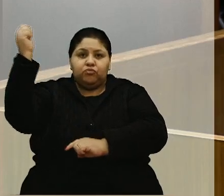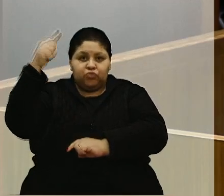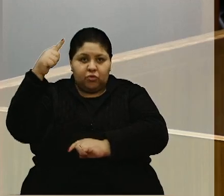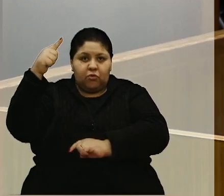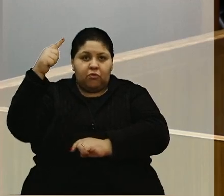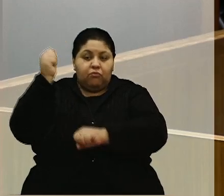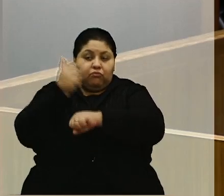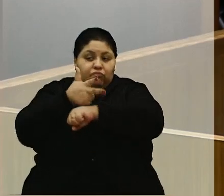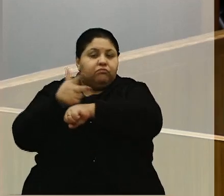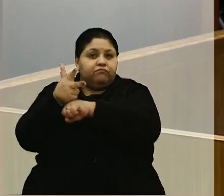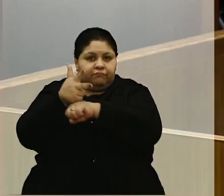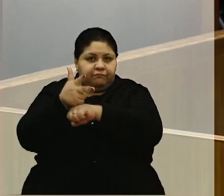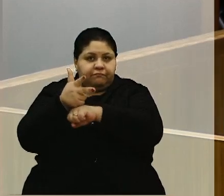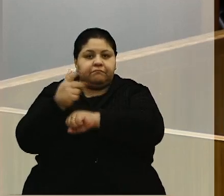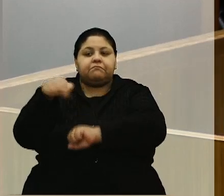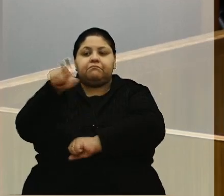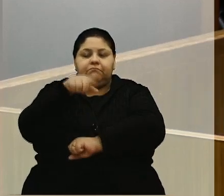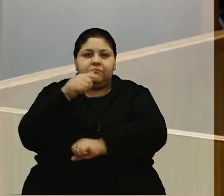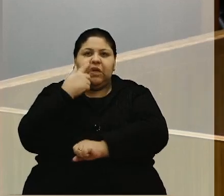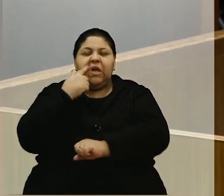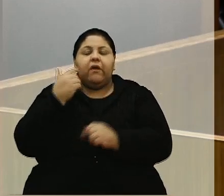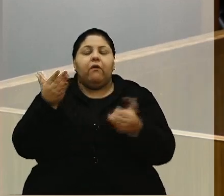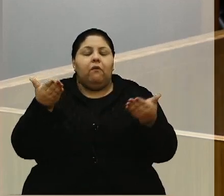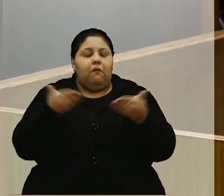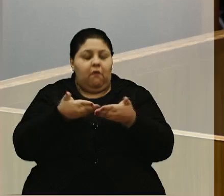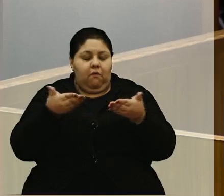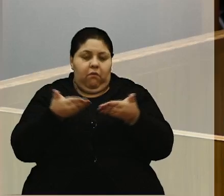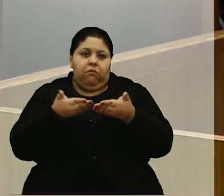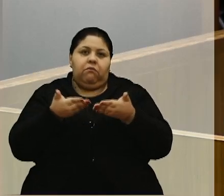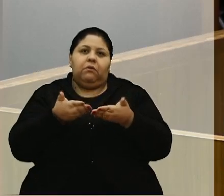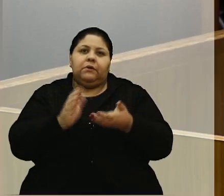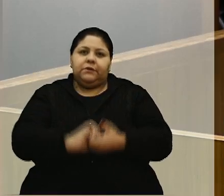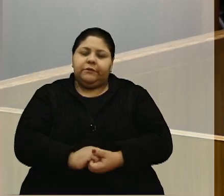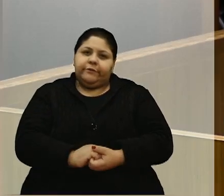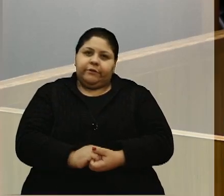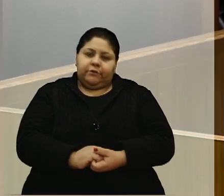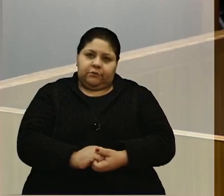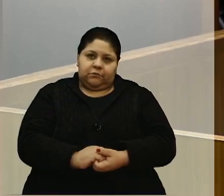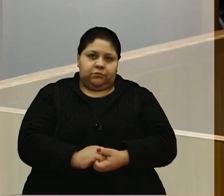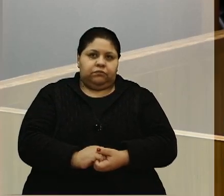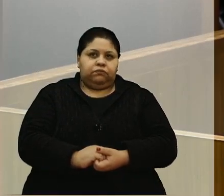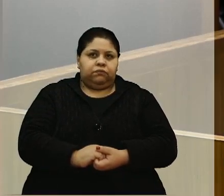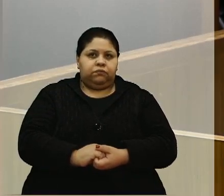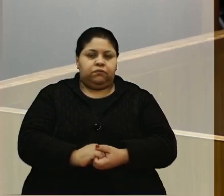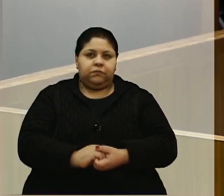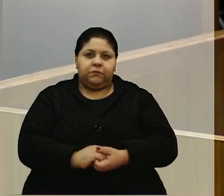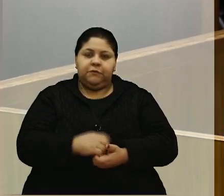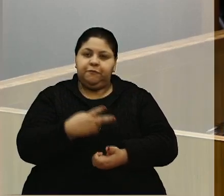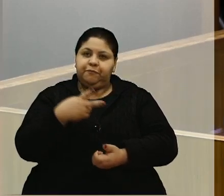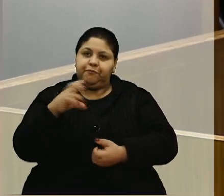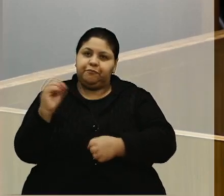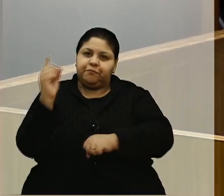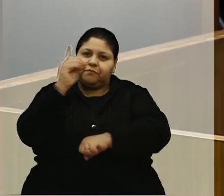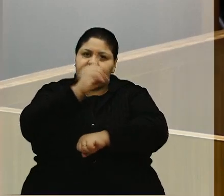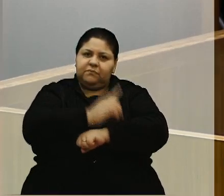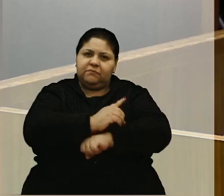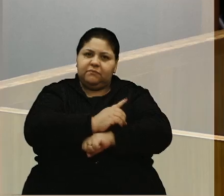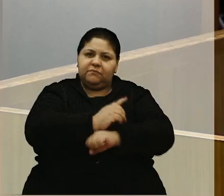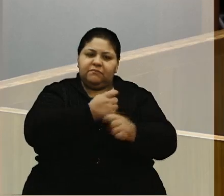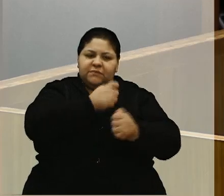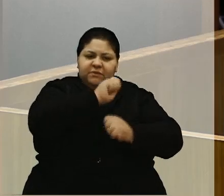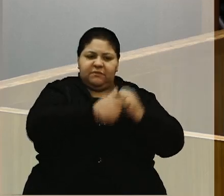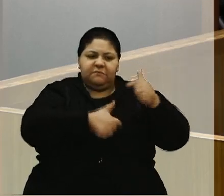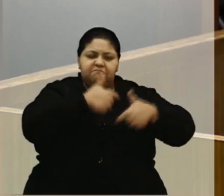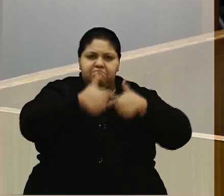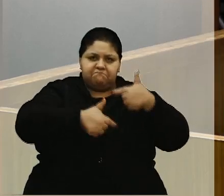E que nós já estamos há 20 dias já, a empresa trabalhando, mas que